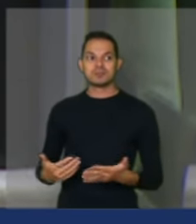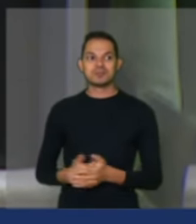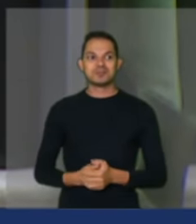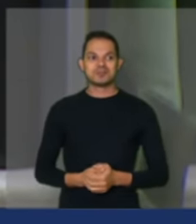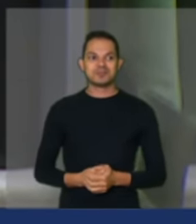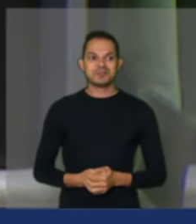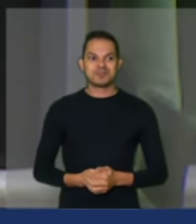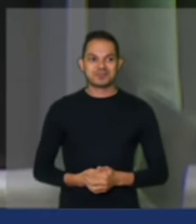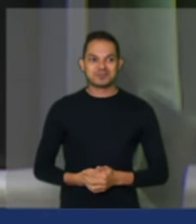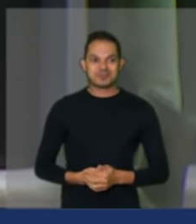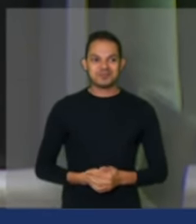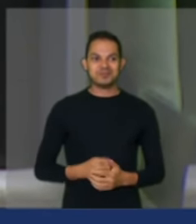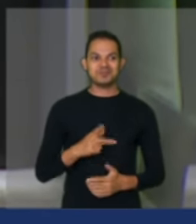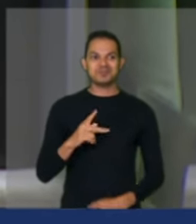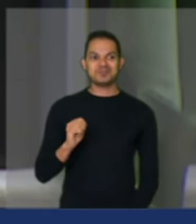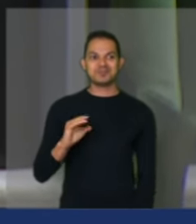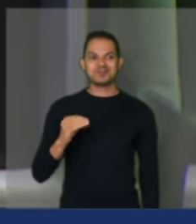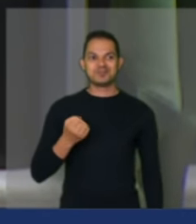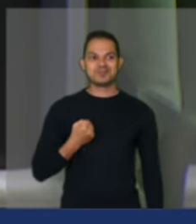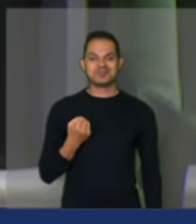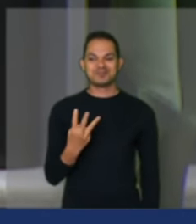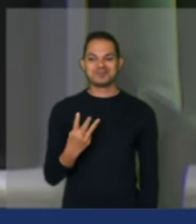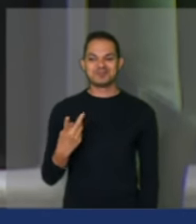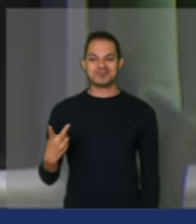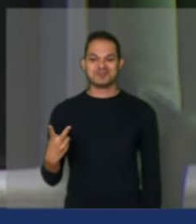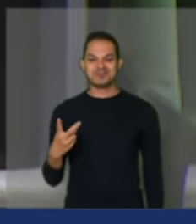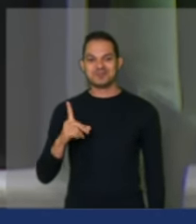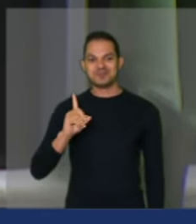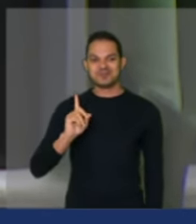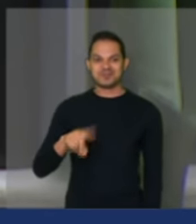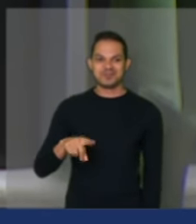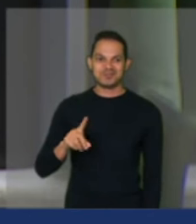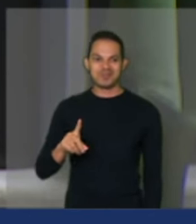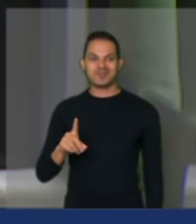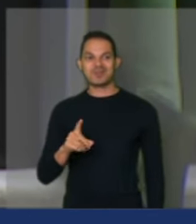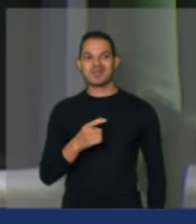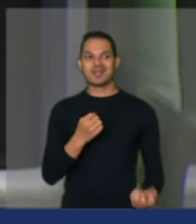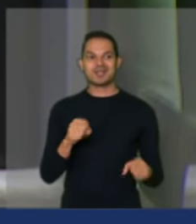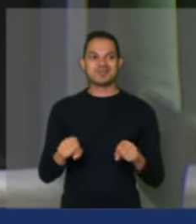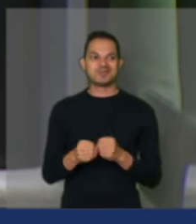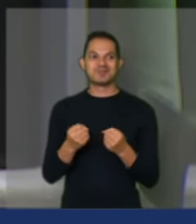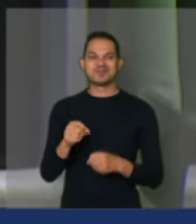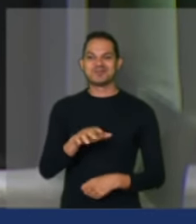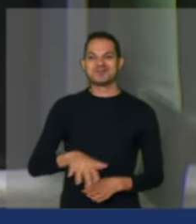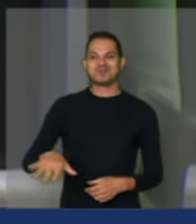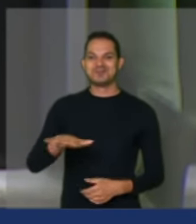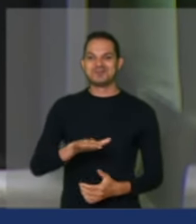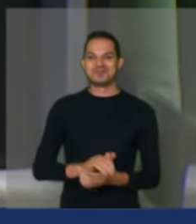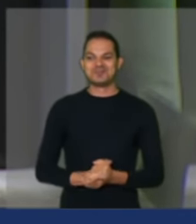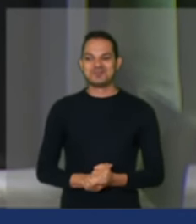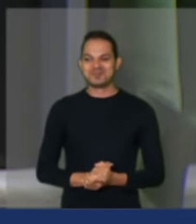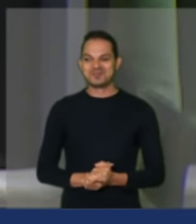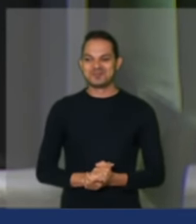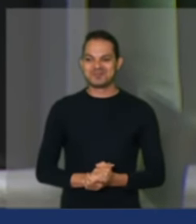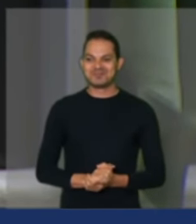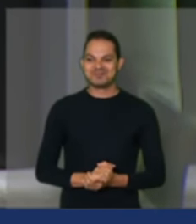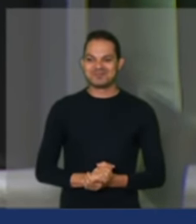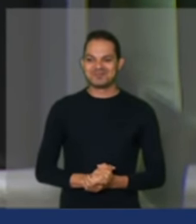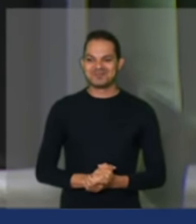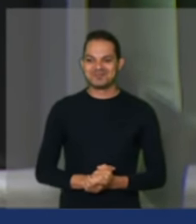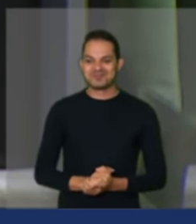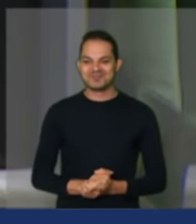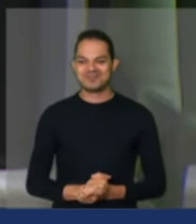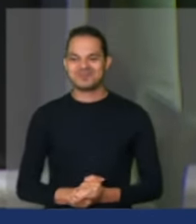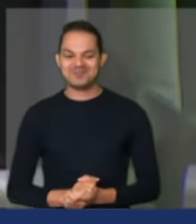dizer que a PEC 32 é a PEC para acabar com privilégios? O senhor Paulo Guedes tem que vir